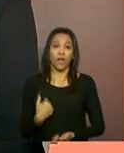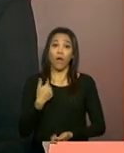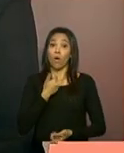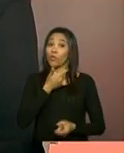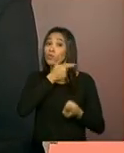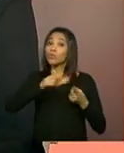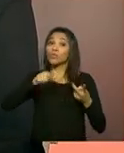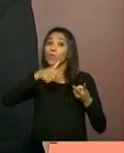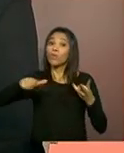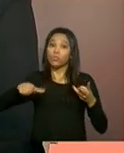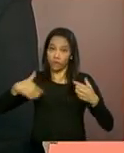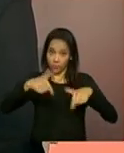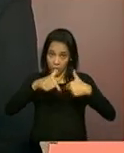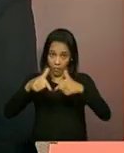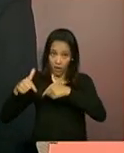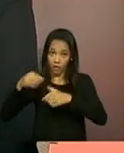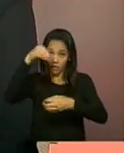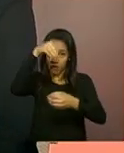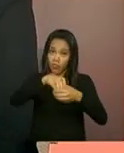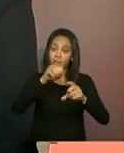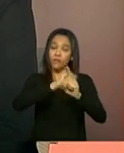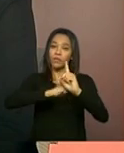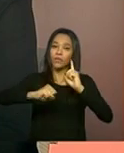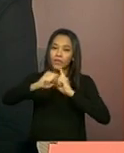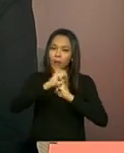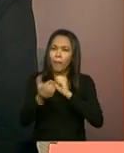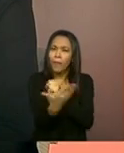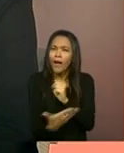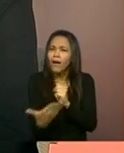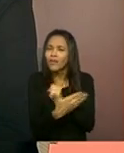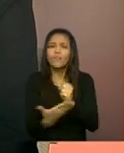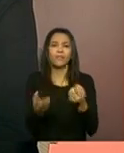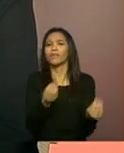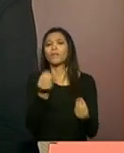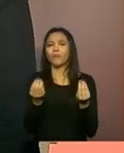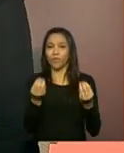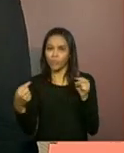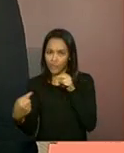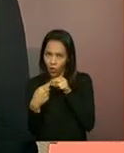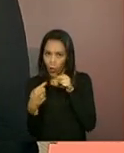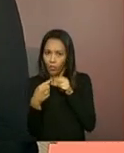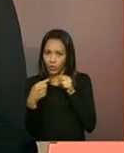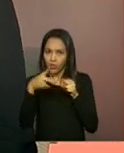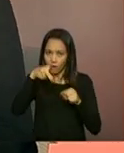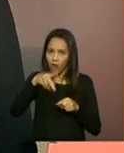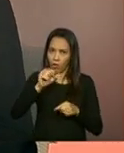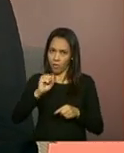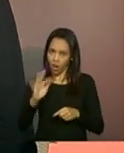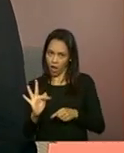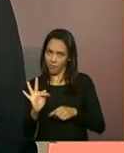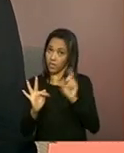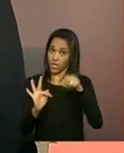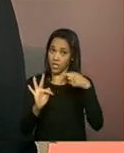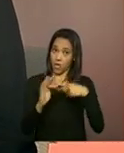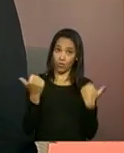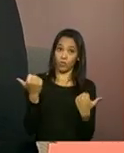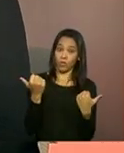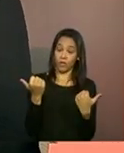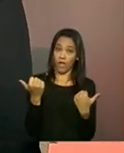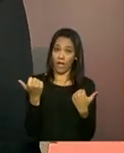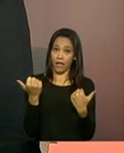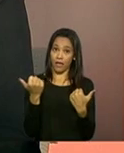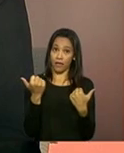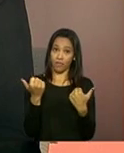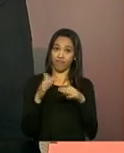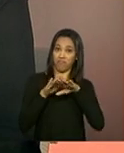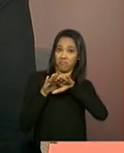serviços de proteção social básica, eles devem estar articulados ao PAIF e não substituí-los ou se sobreporem a